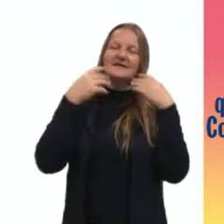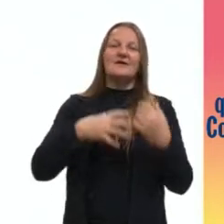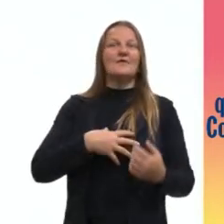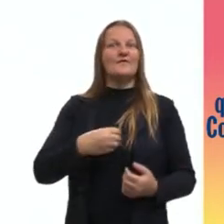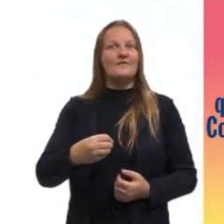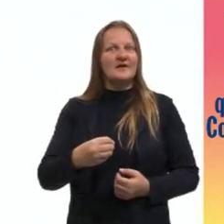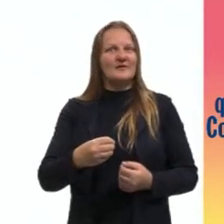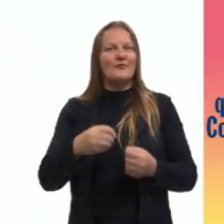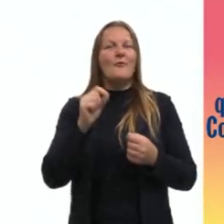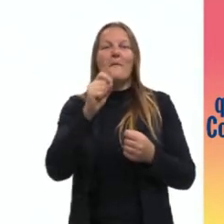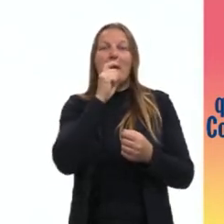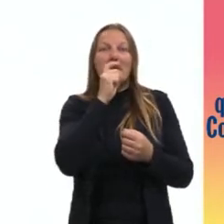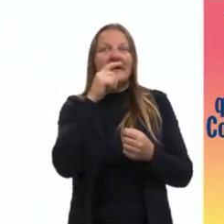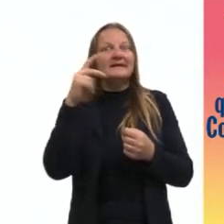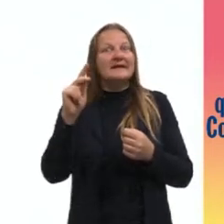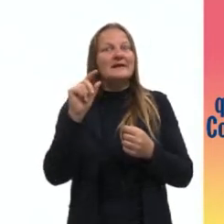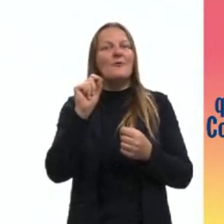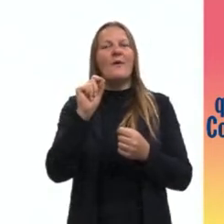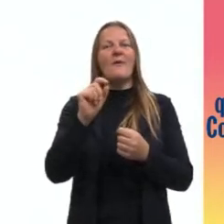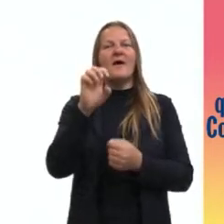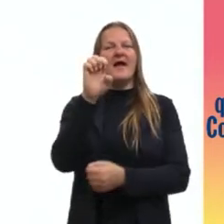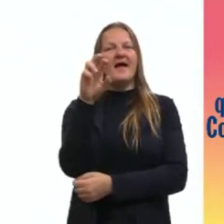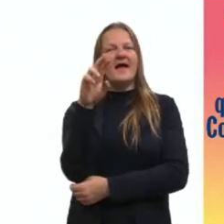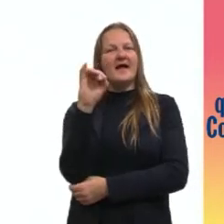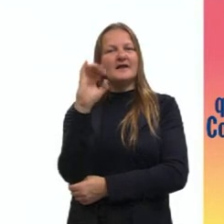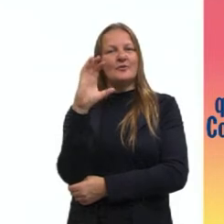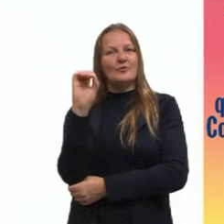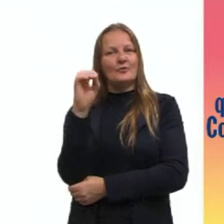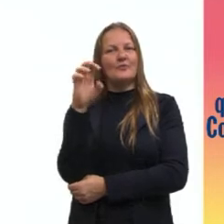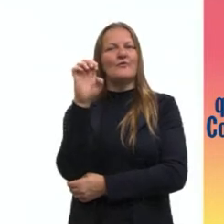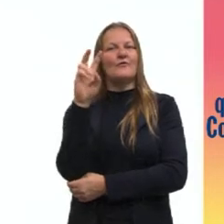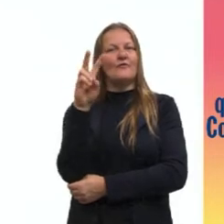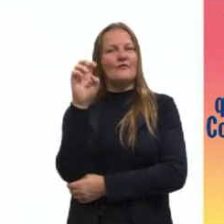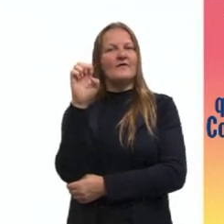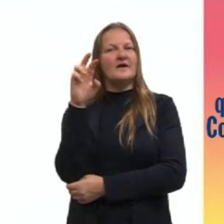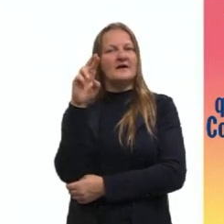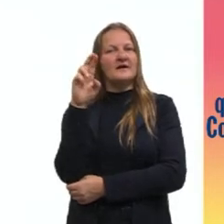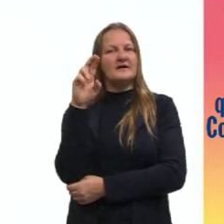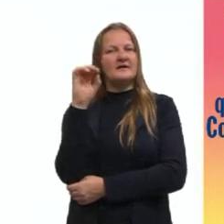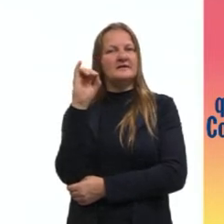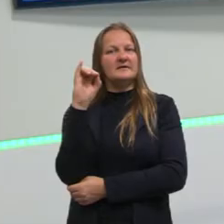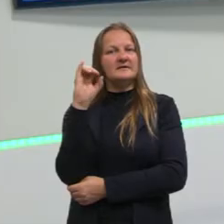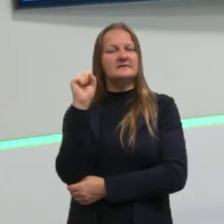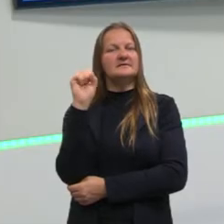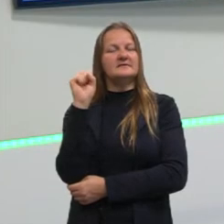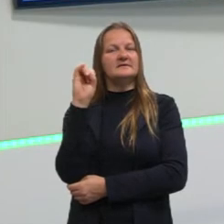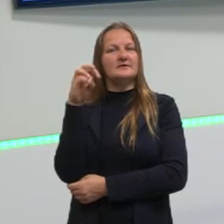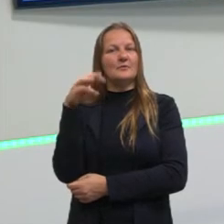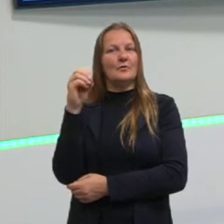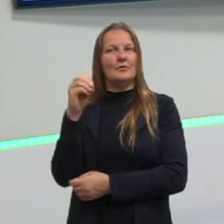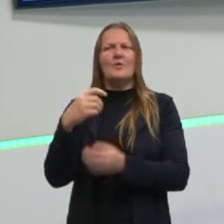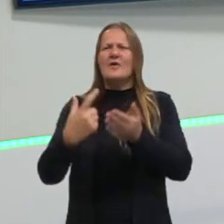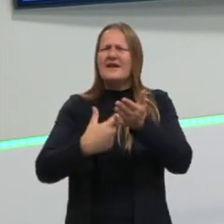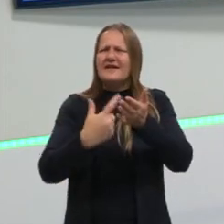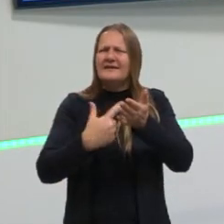do Érico Veríssimo, conhecidíssimo autor gaúcho. E eu trouxe aqui alguns dos livros dele, que podem